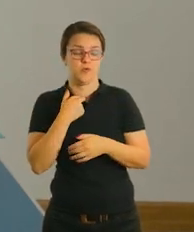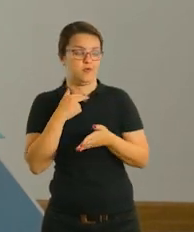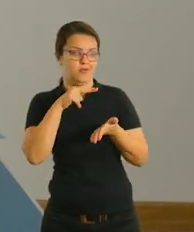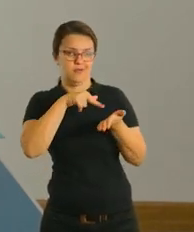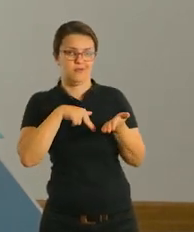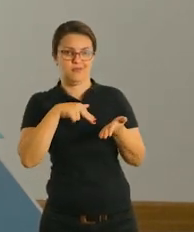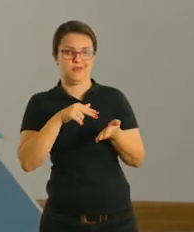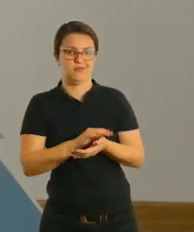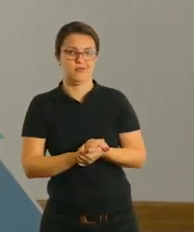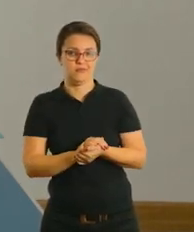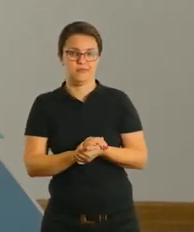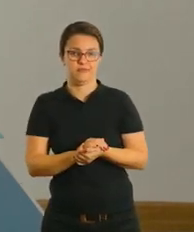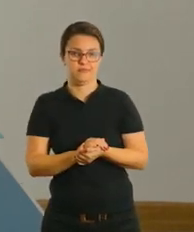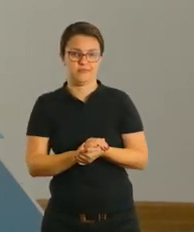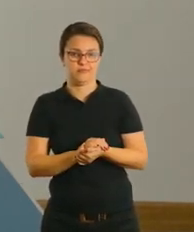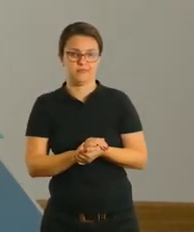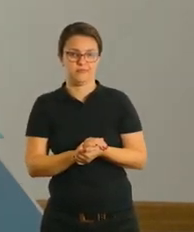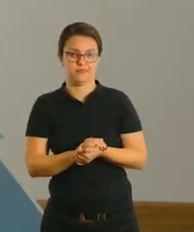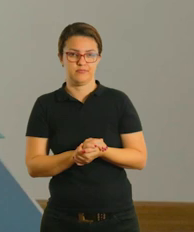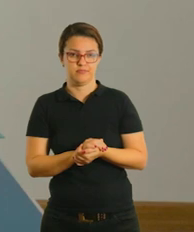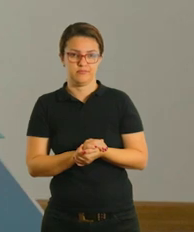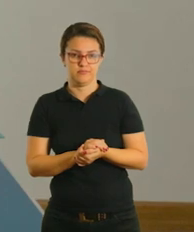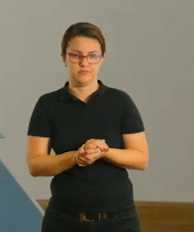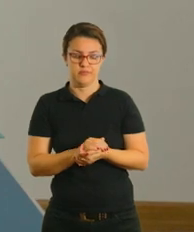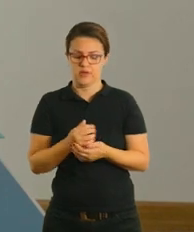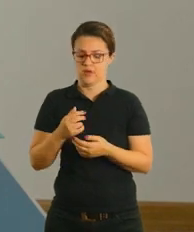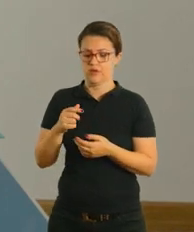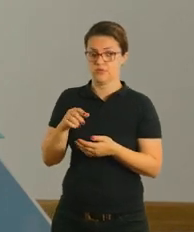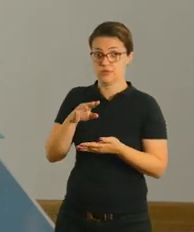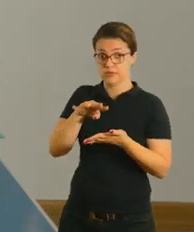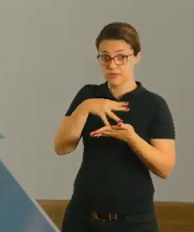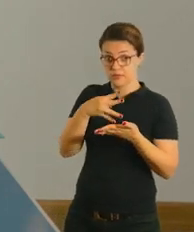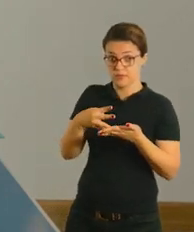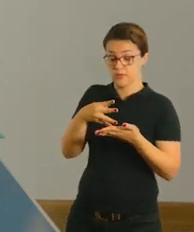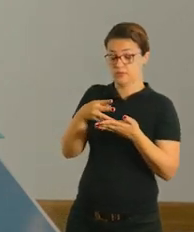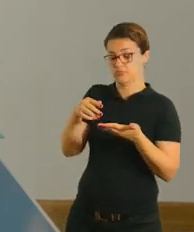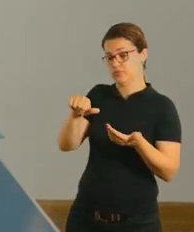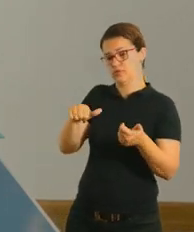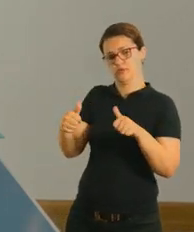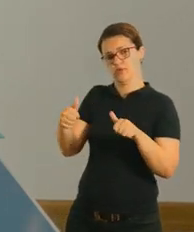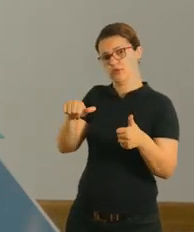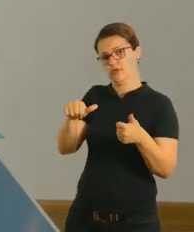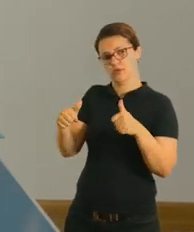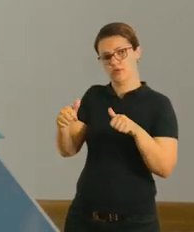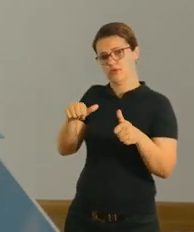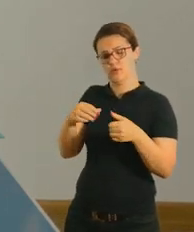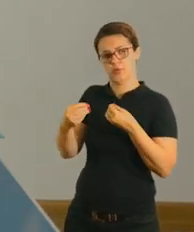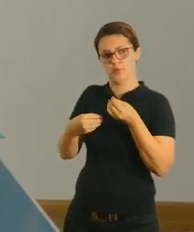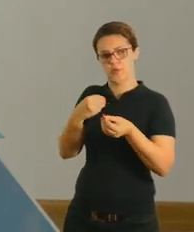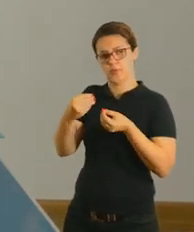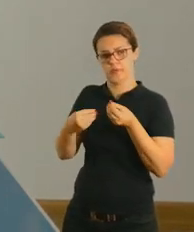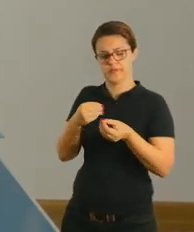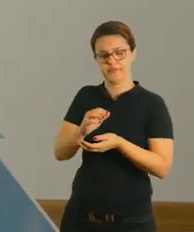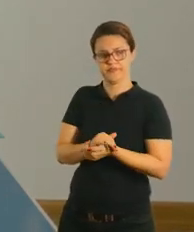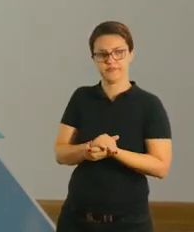cartões, tá? E você vai avaliar em cima daquela tabela que você criou, tudo bem? Como que a gente vai avaliar? Lembra?